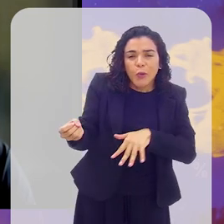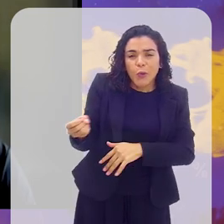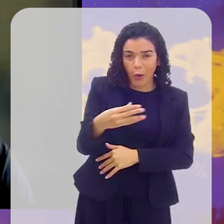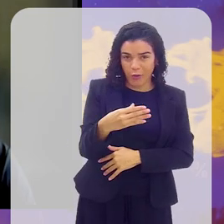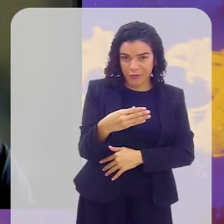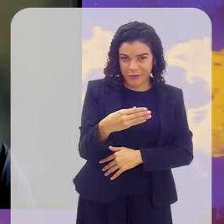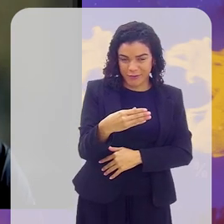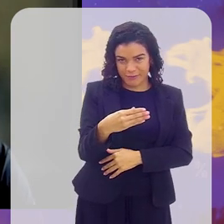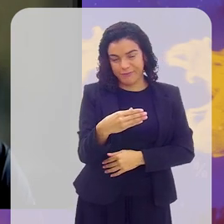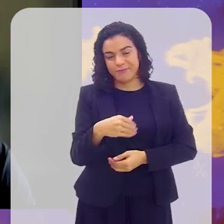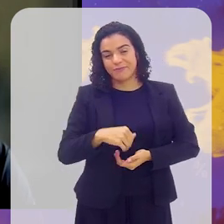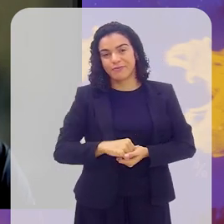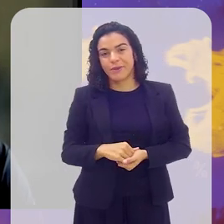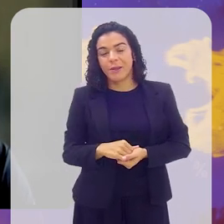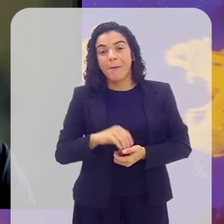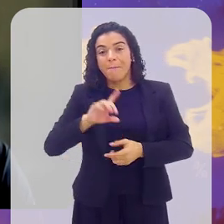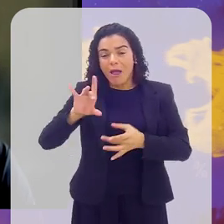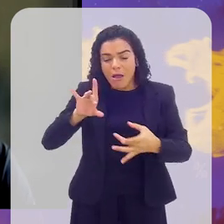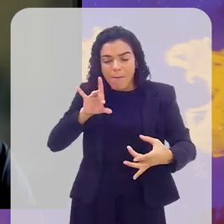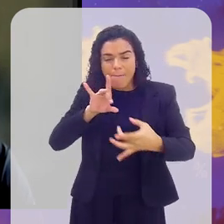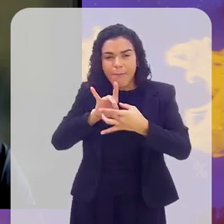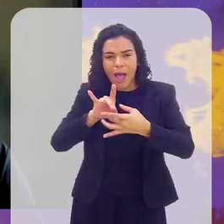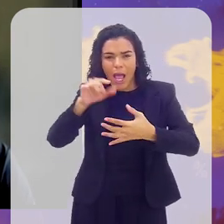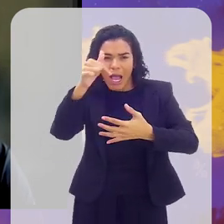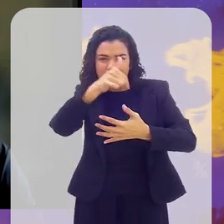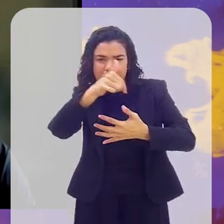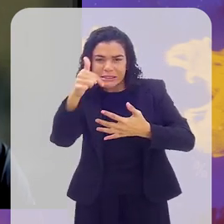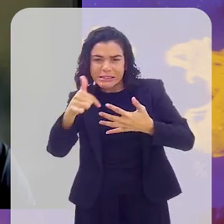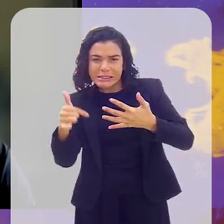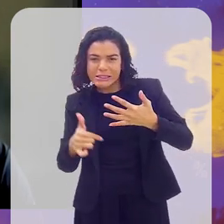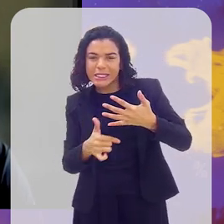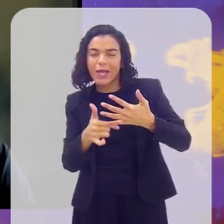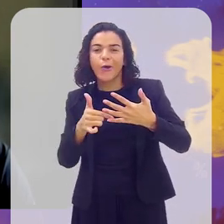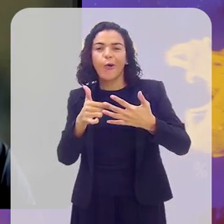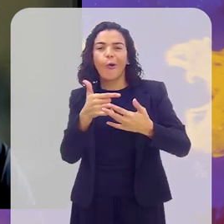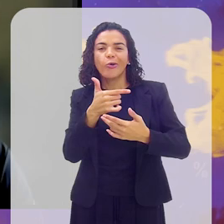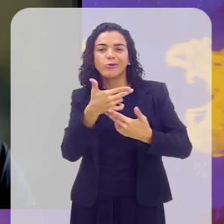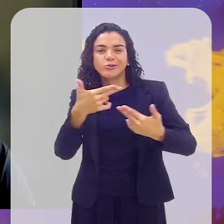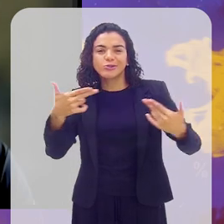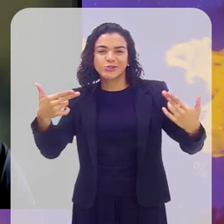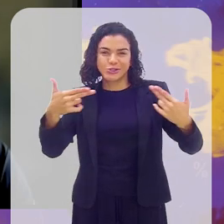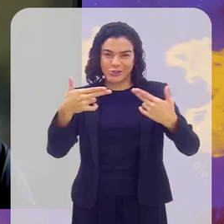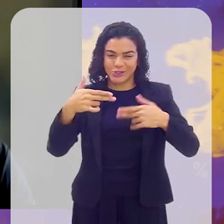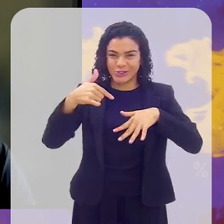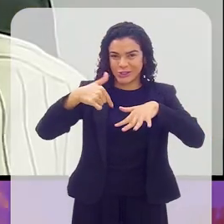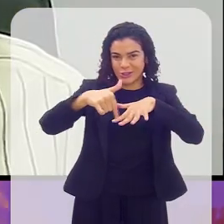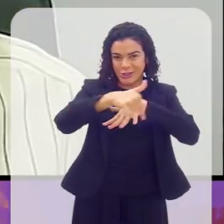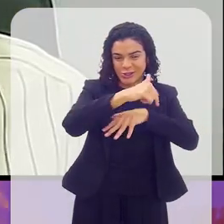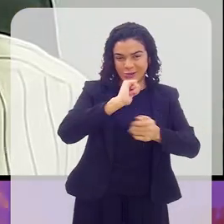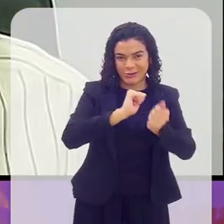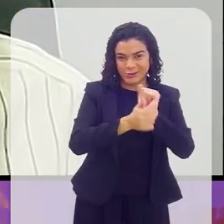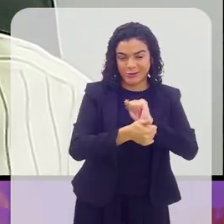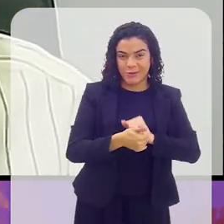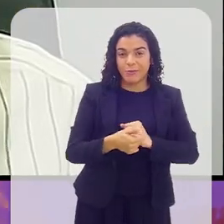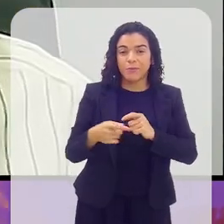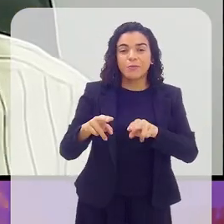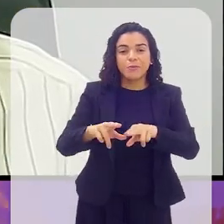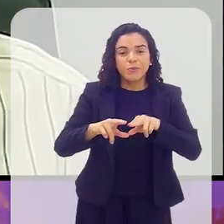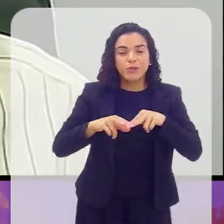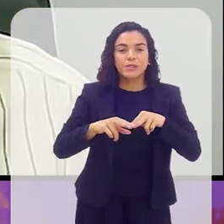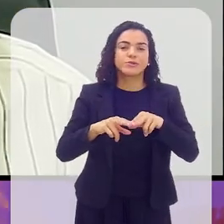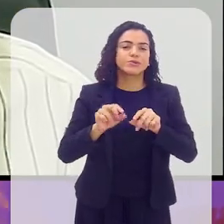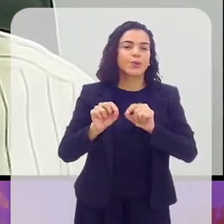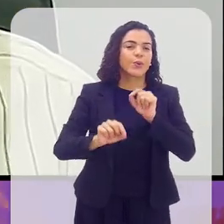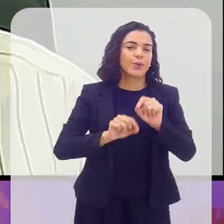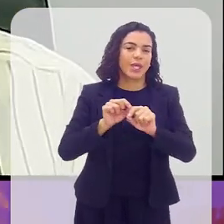novo, como eu disse, com a fusão de outras práticas esportivas. Por isso, é necessário